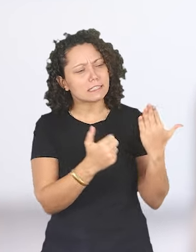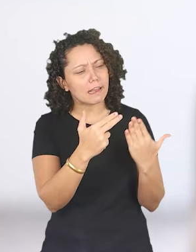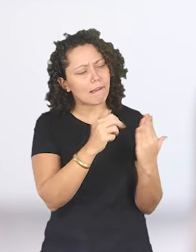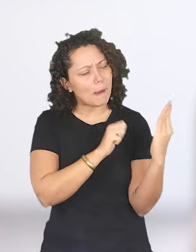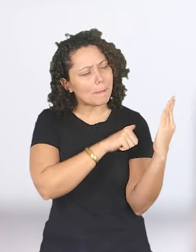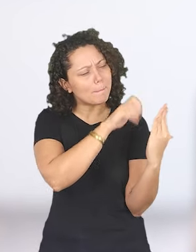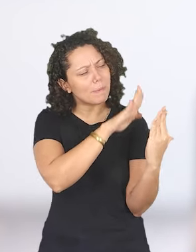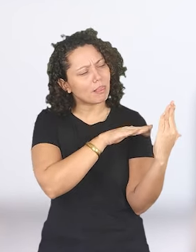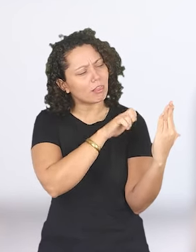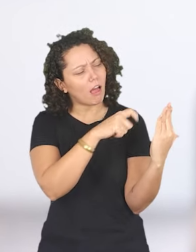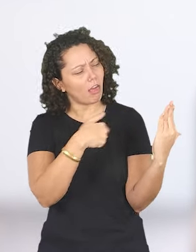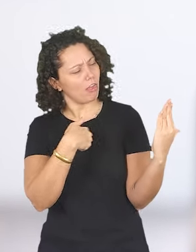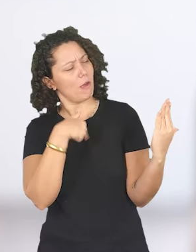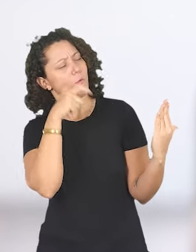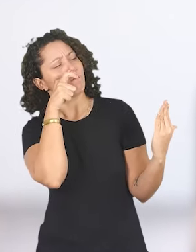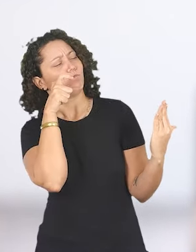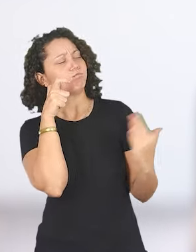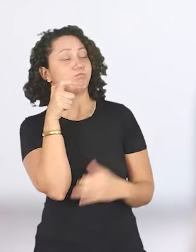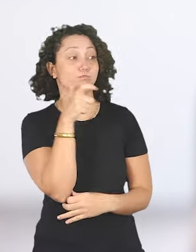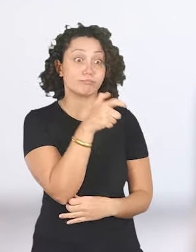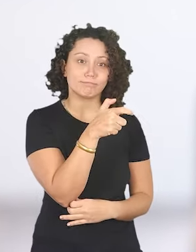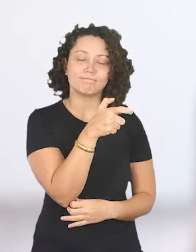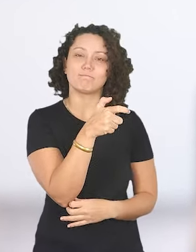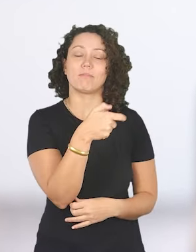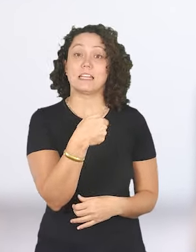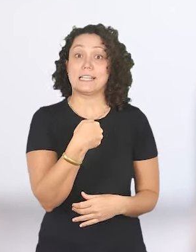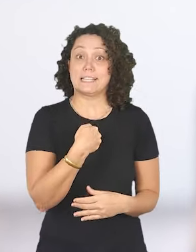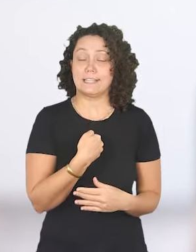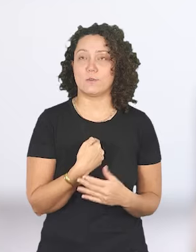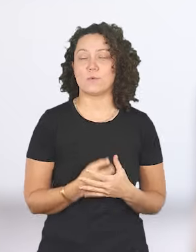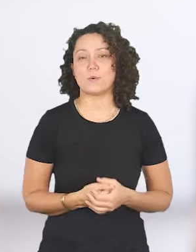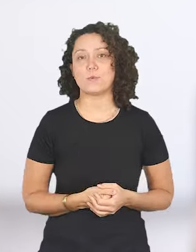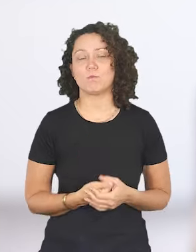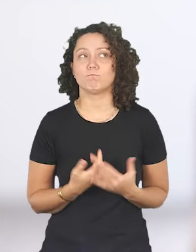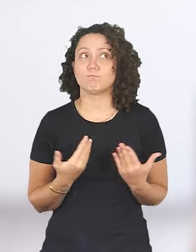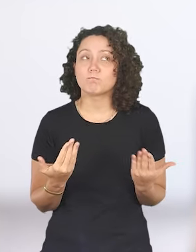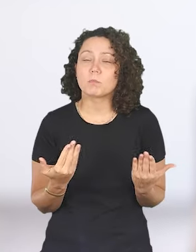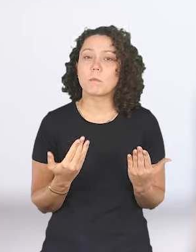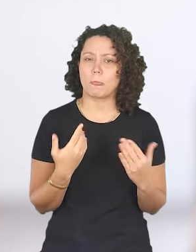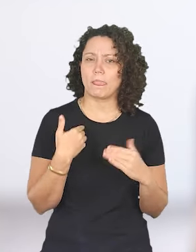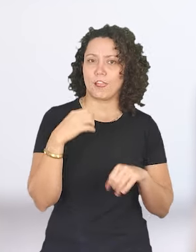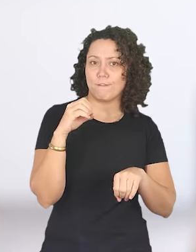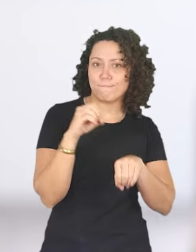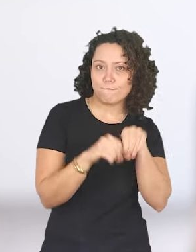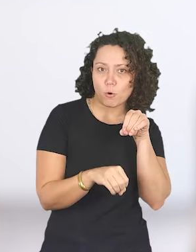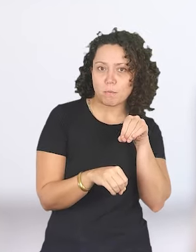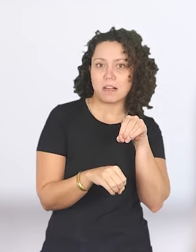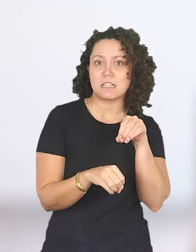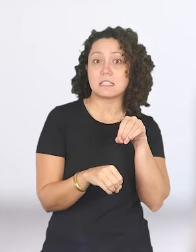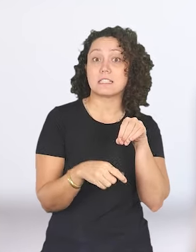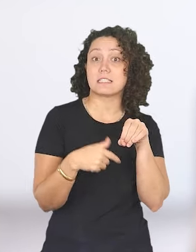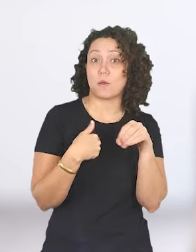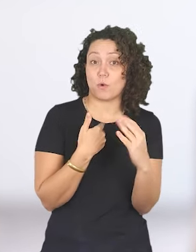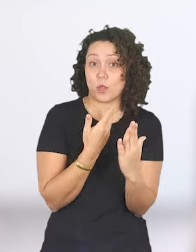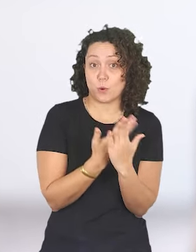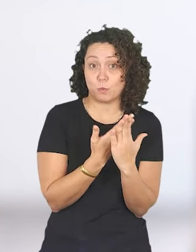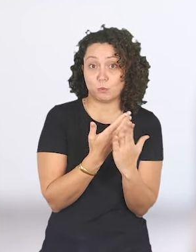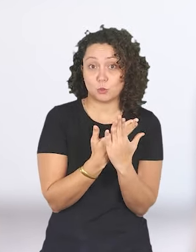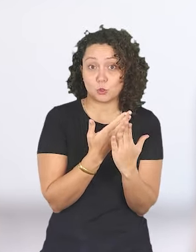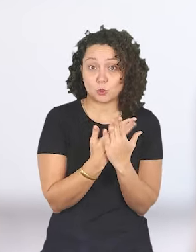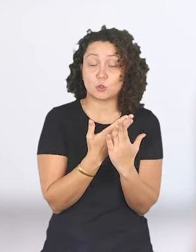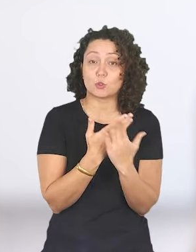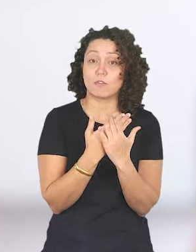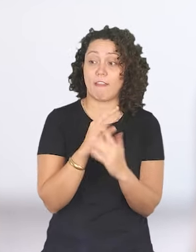pintar, e aquilo me interessou, então eu comecei na minha graduação, eu fiz